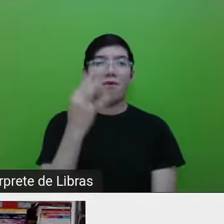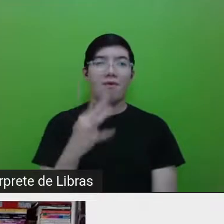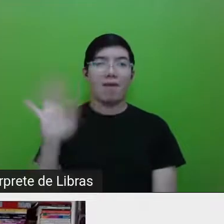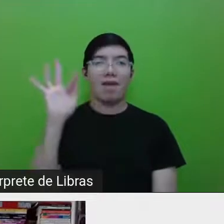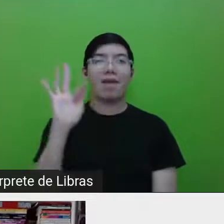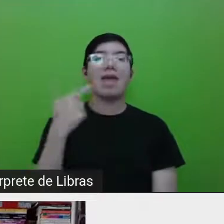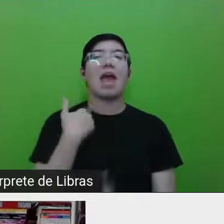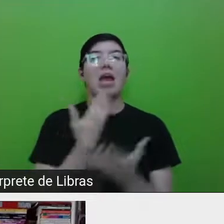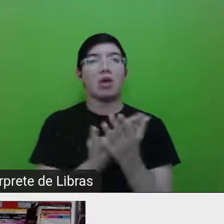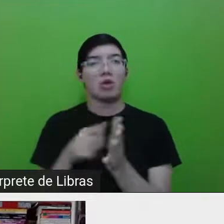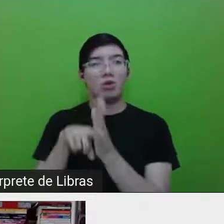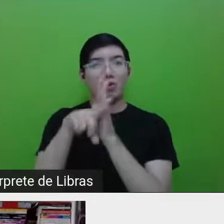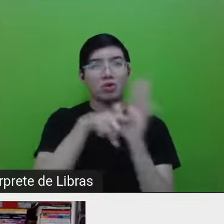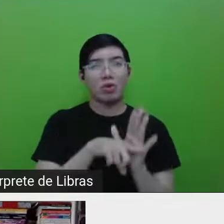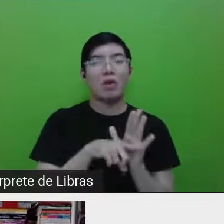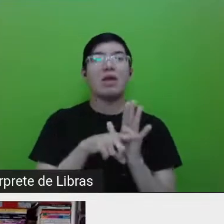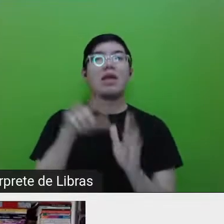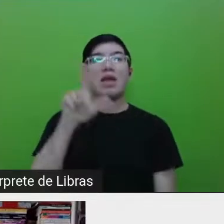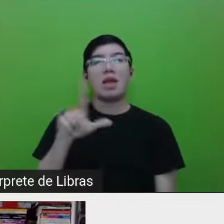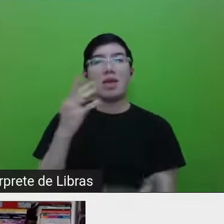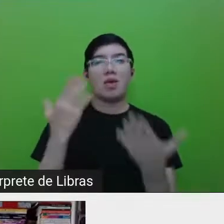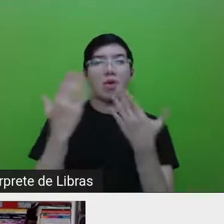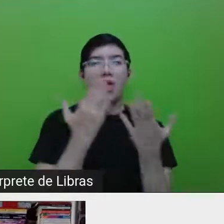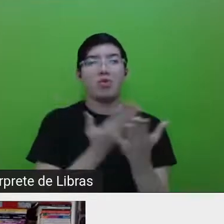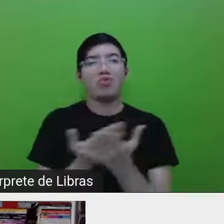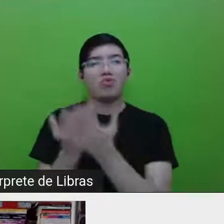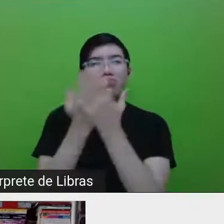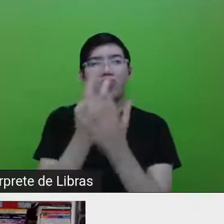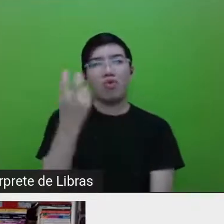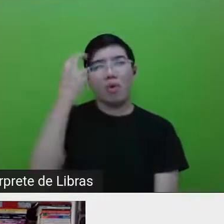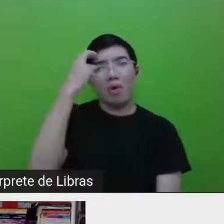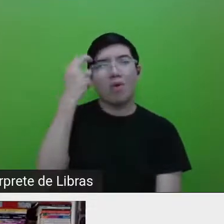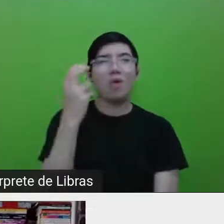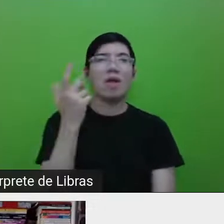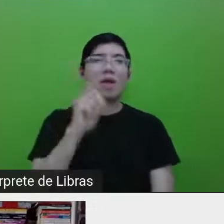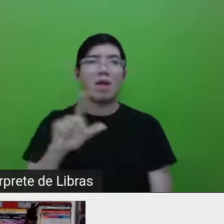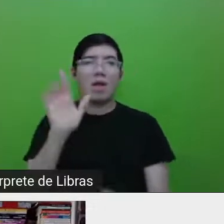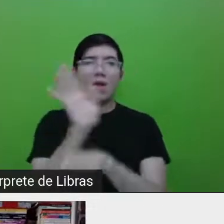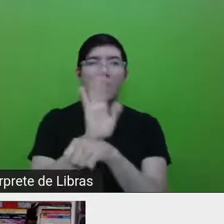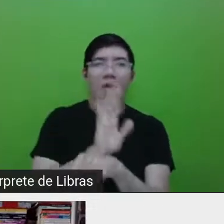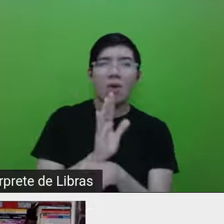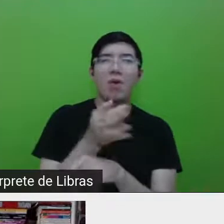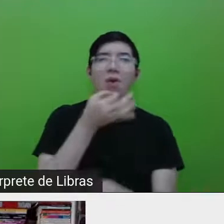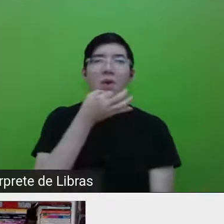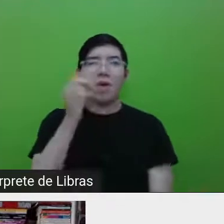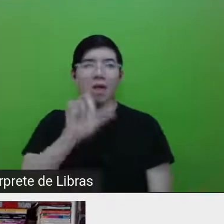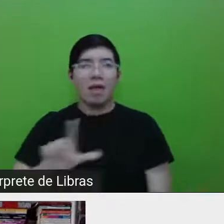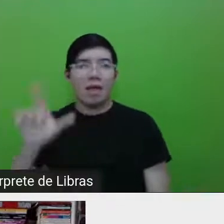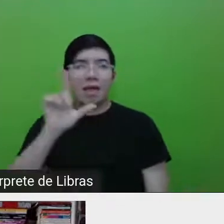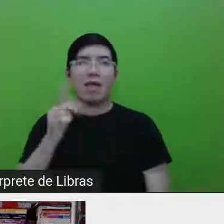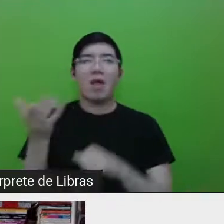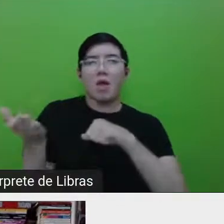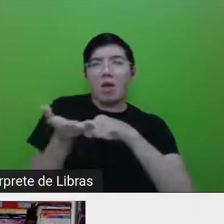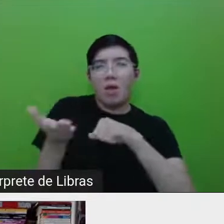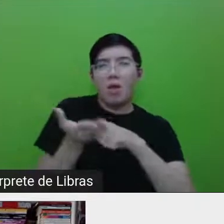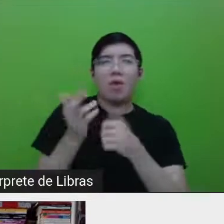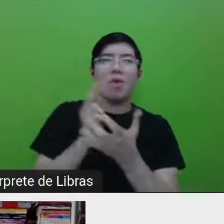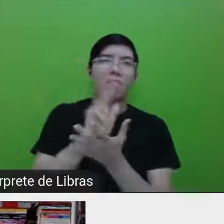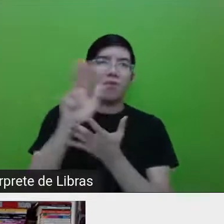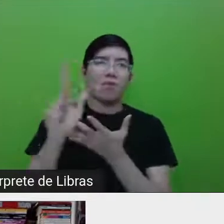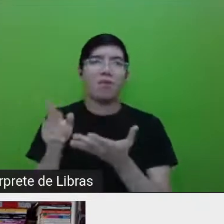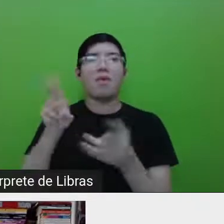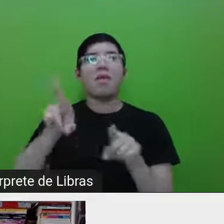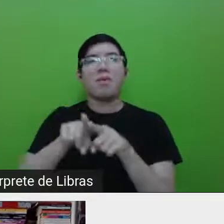campo da literatura comparada, estudos culturais, literatura do cinema, crítica literária, literatura brasileira contemporânea. Ufa! Tradução